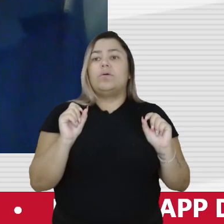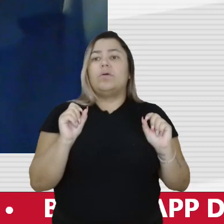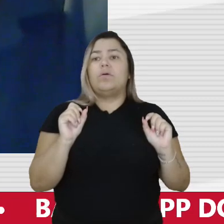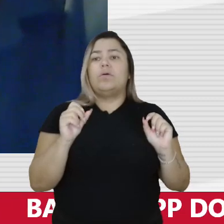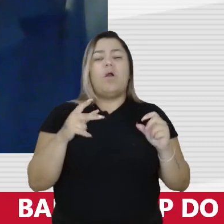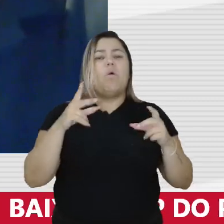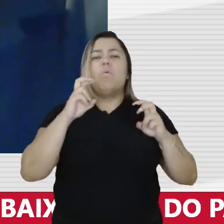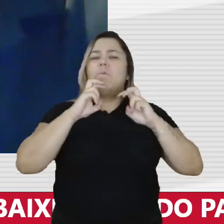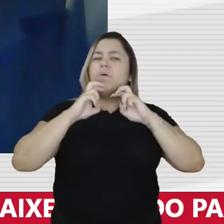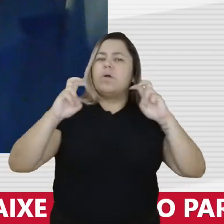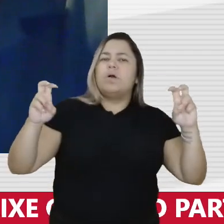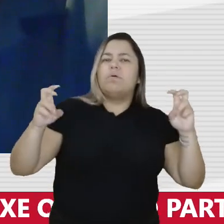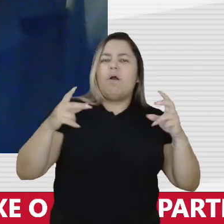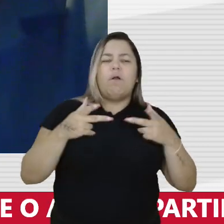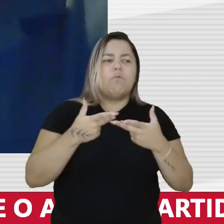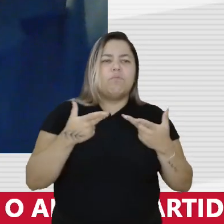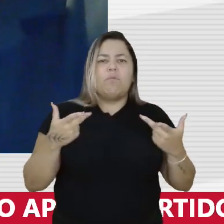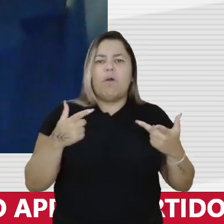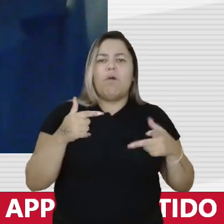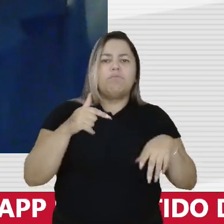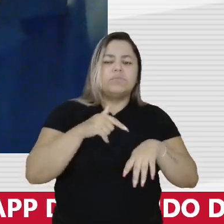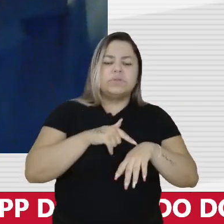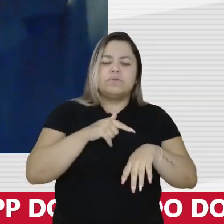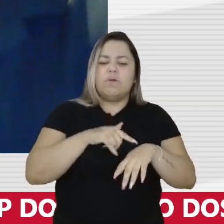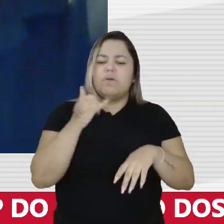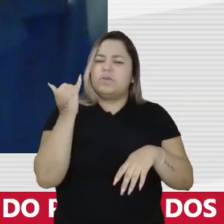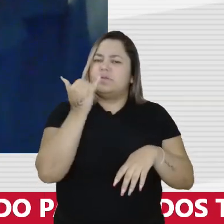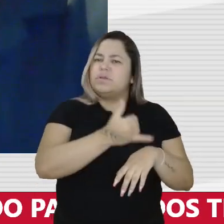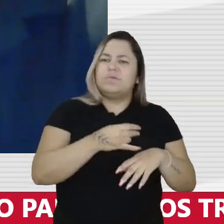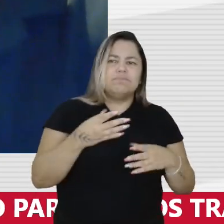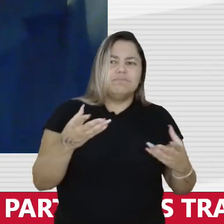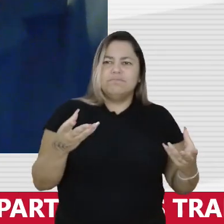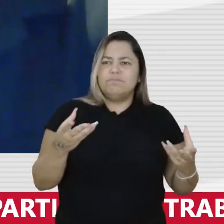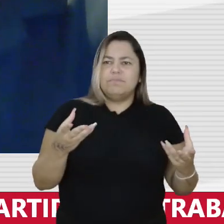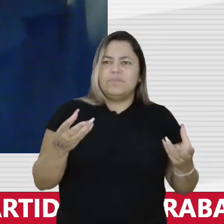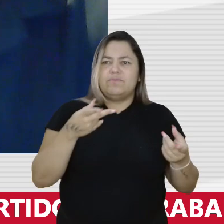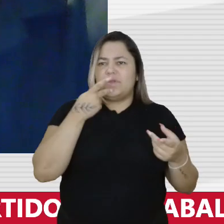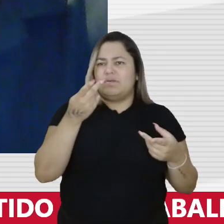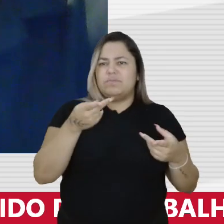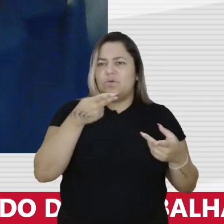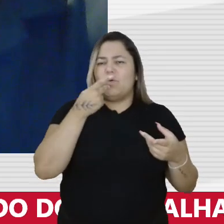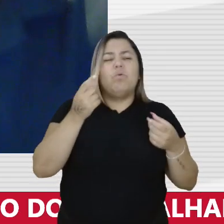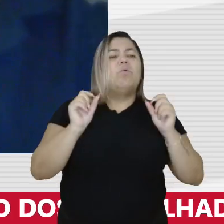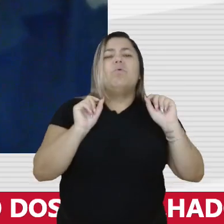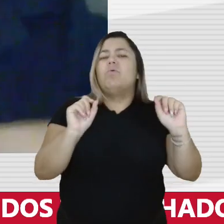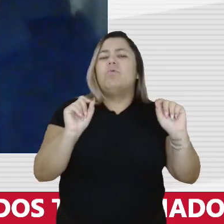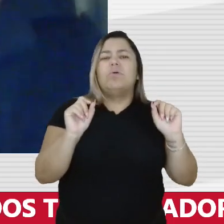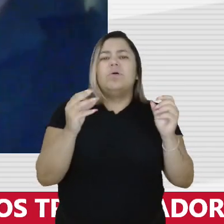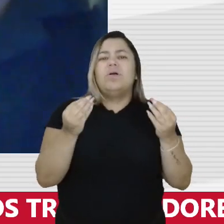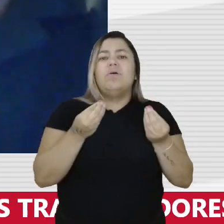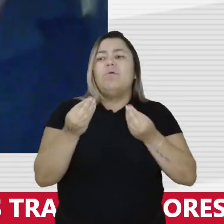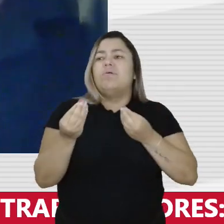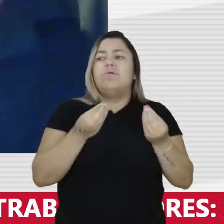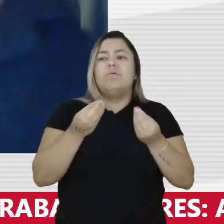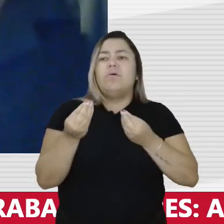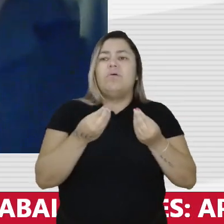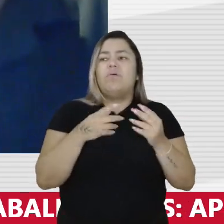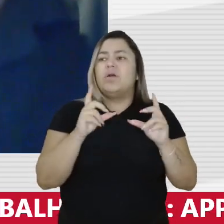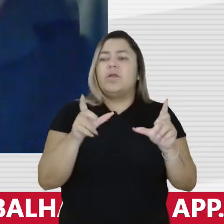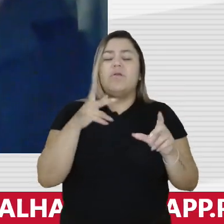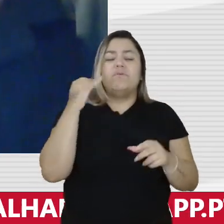Algumas vozes em alguns momentos falam isso aqui é demais, isso aqui é assim... Como é que você interpreta